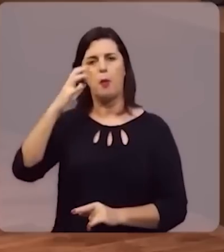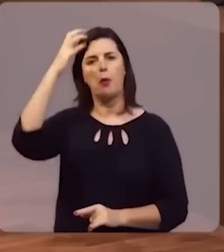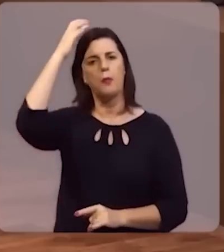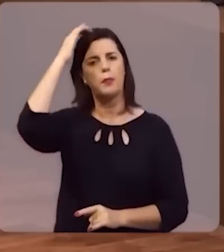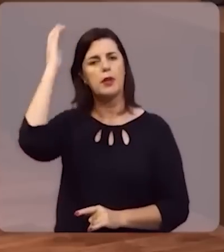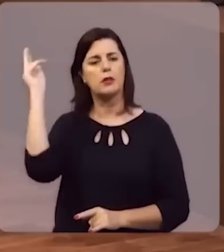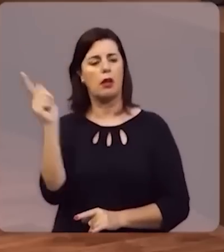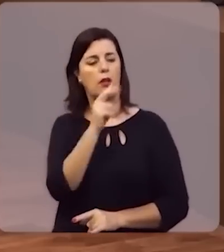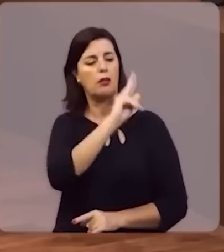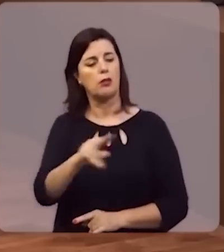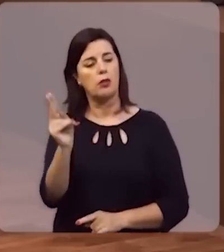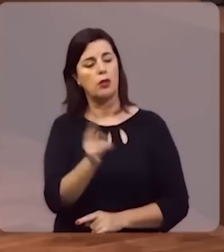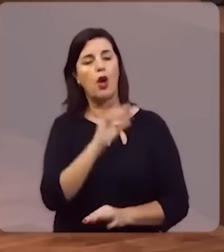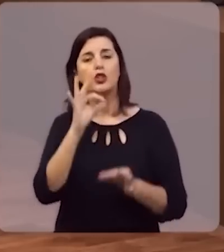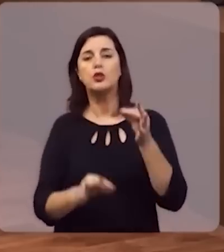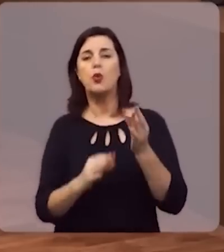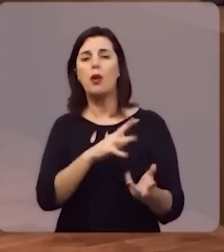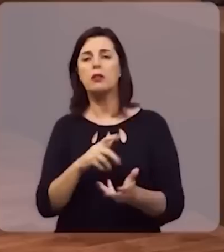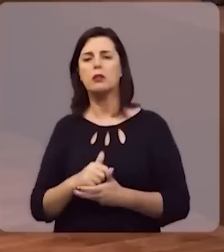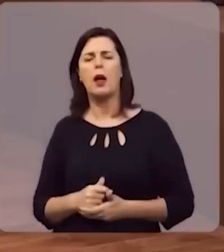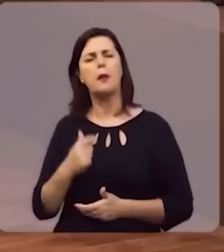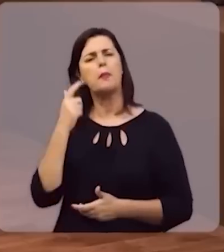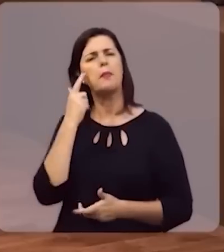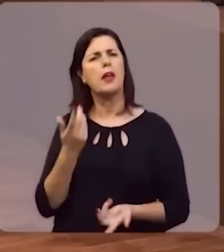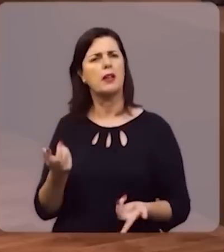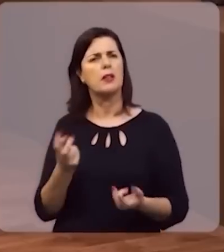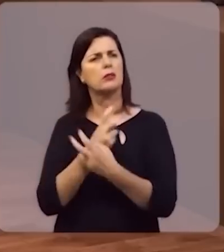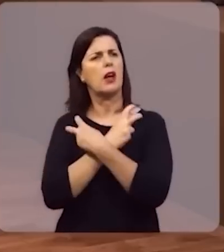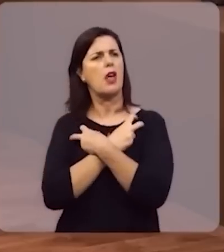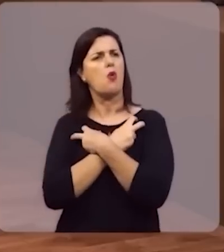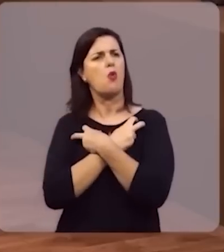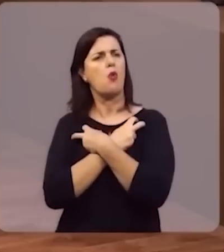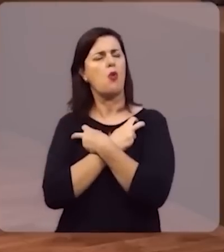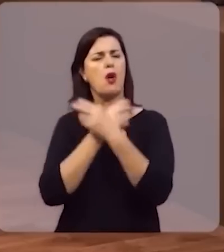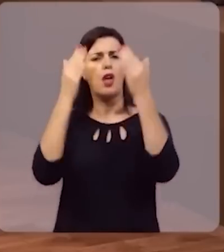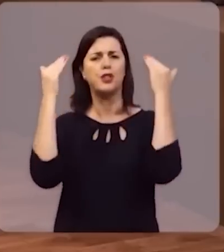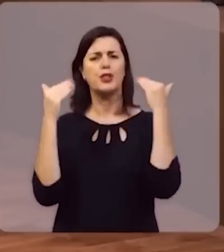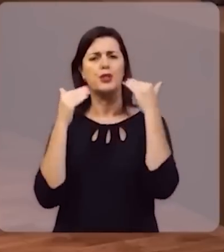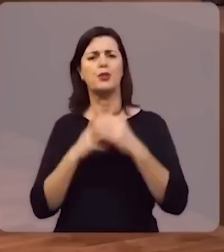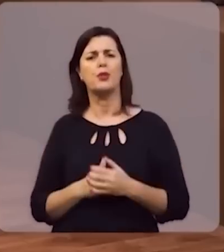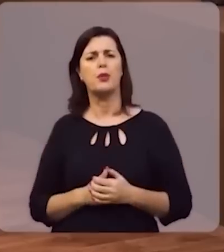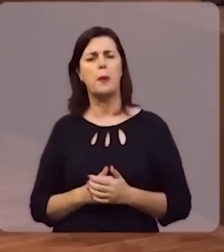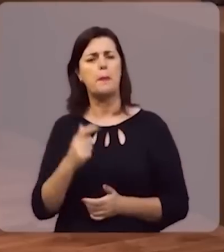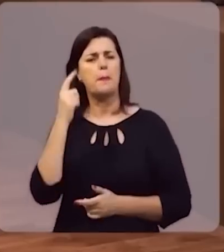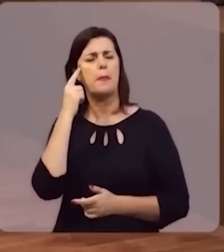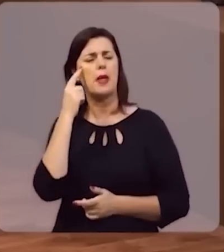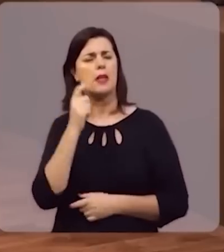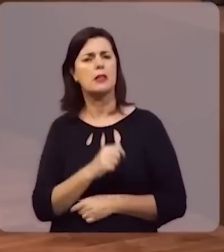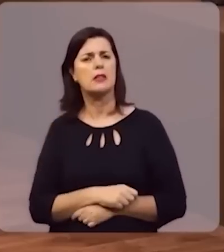nulidade os juízes da terra. Pense comigo nos faraós do Egito. Pense comigo em